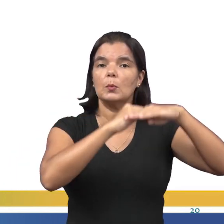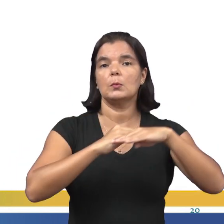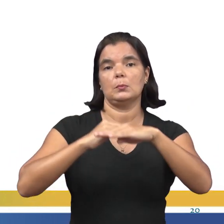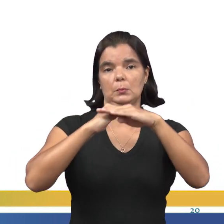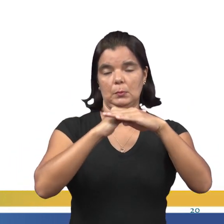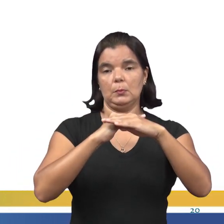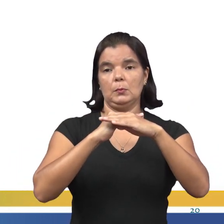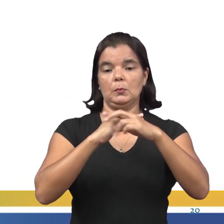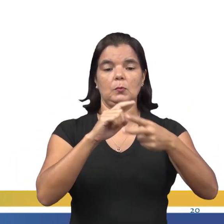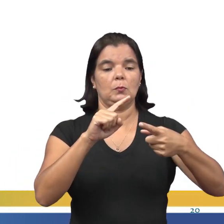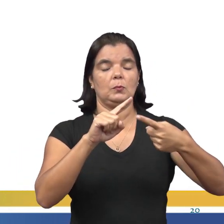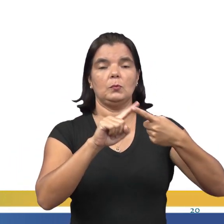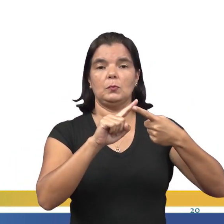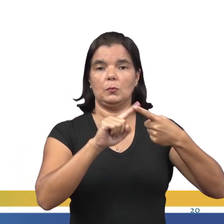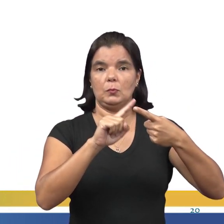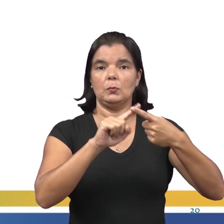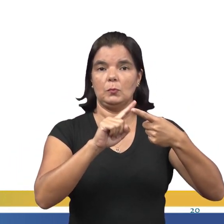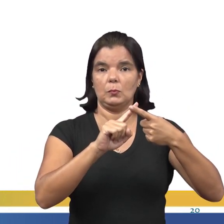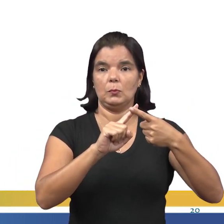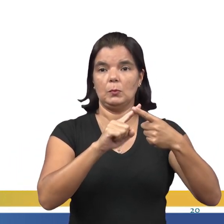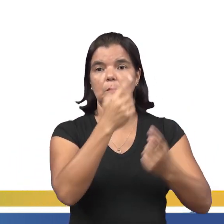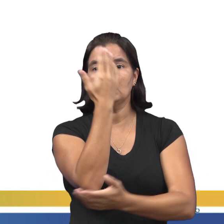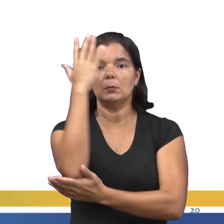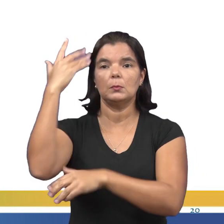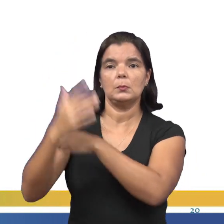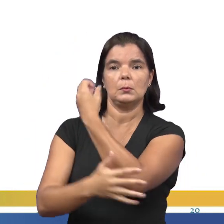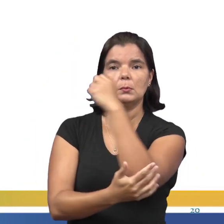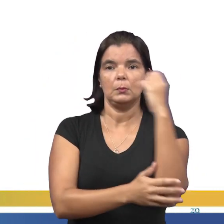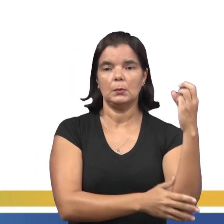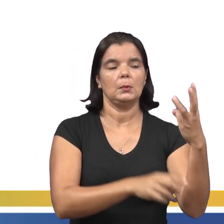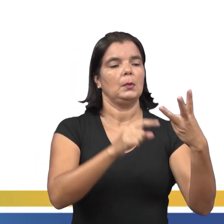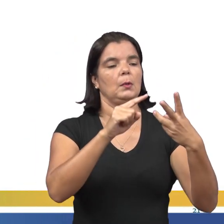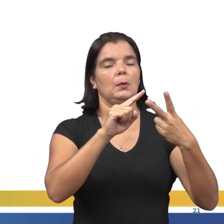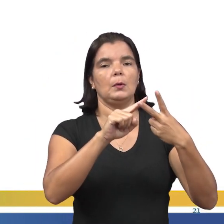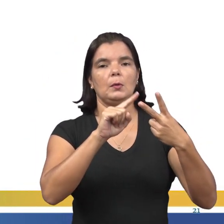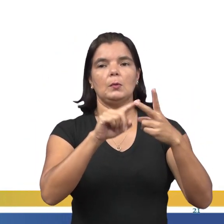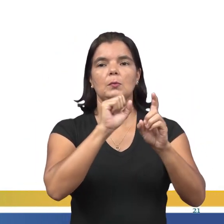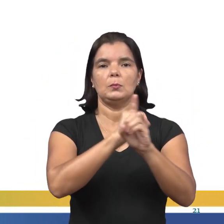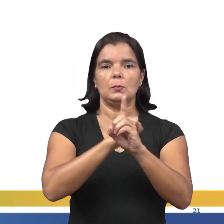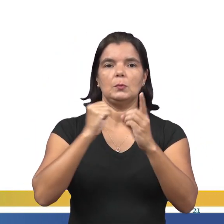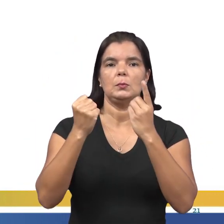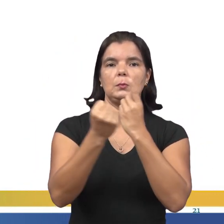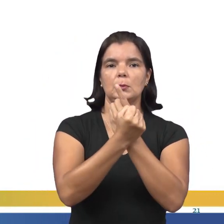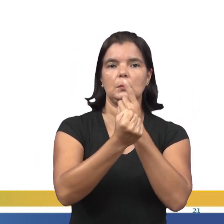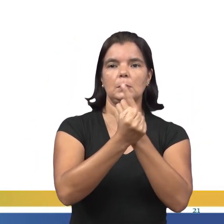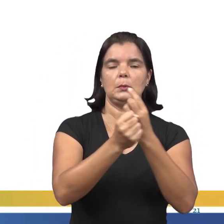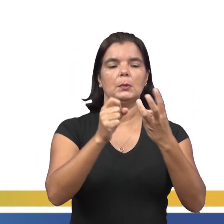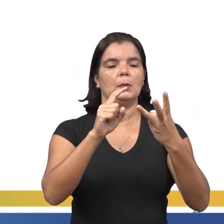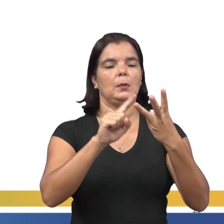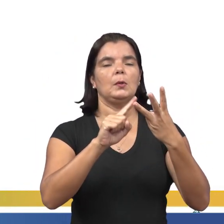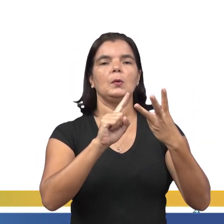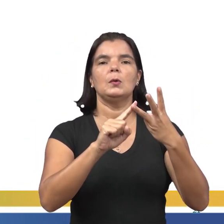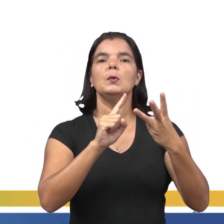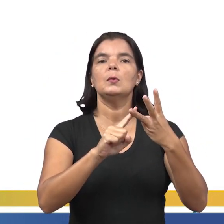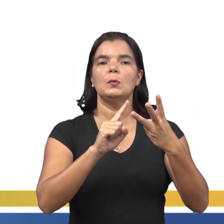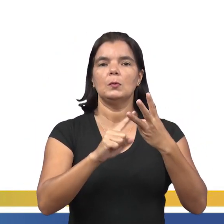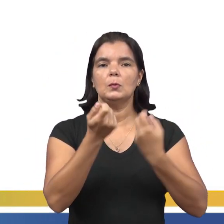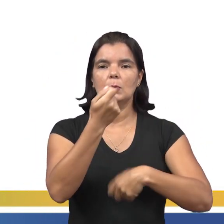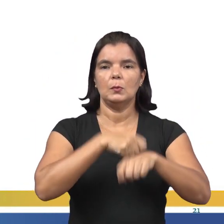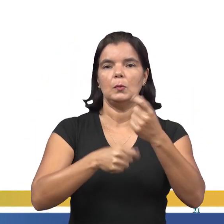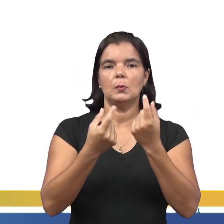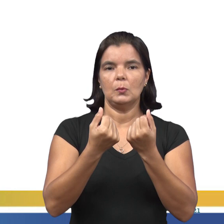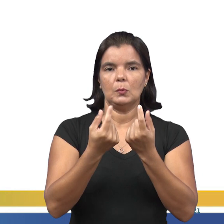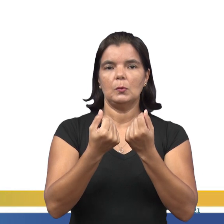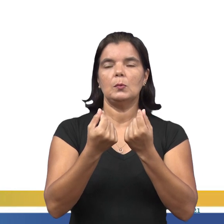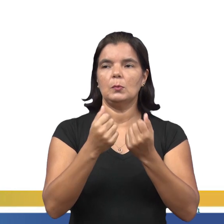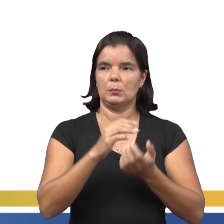e econômicos. Daí, formou as regiões ou criou as regiões. No caso da regionalização que